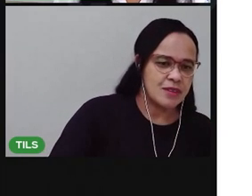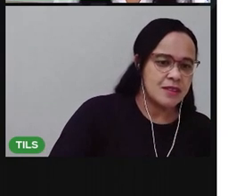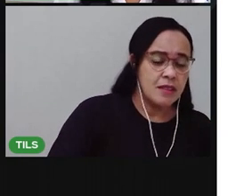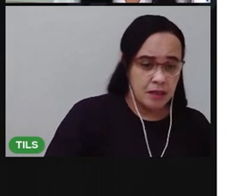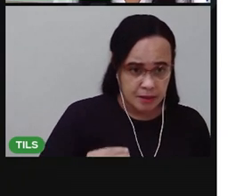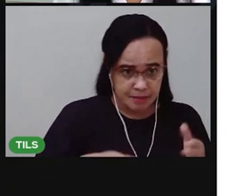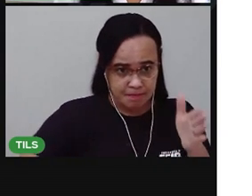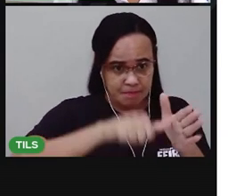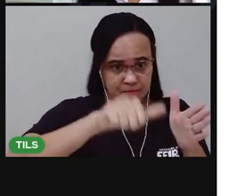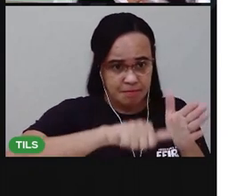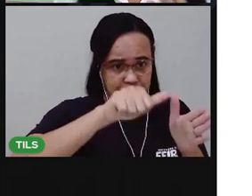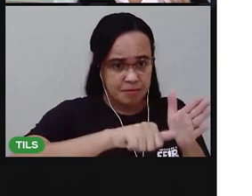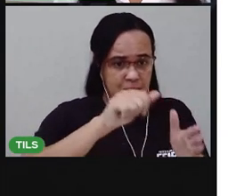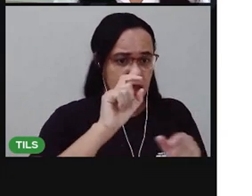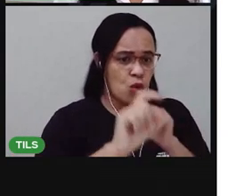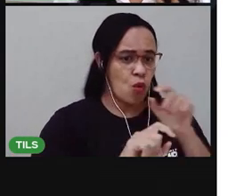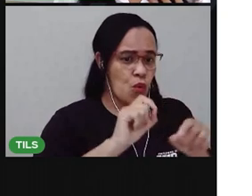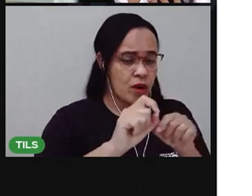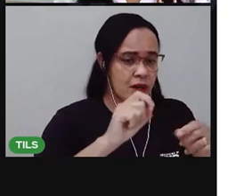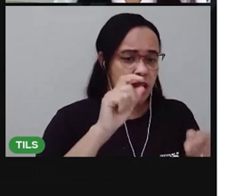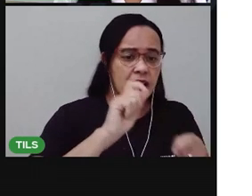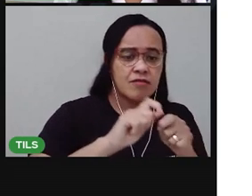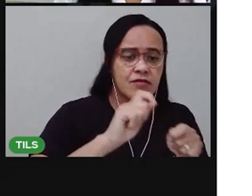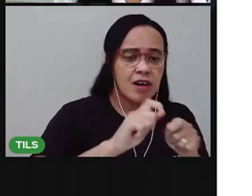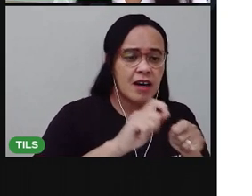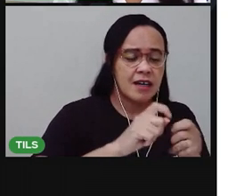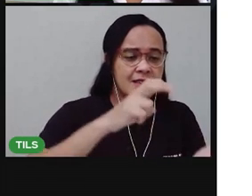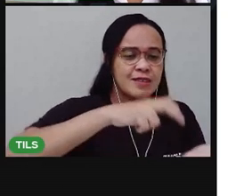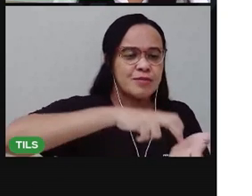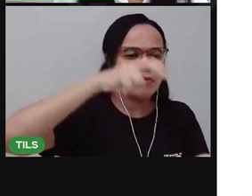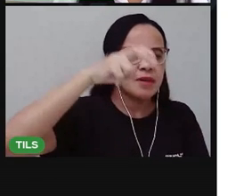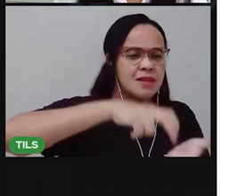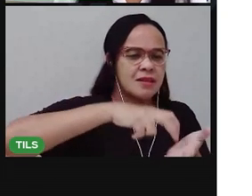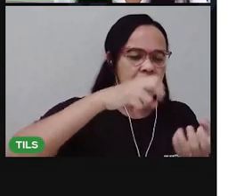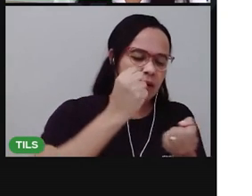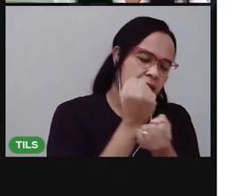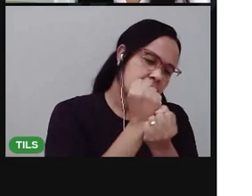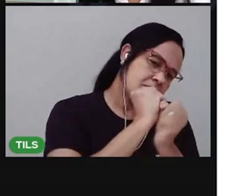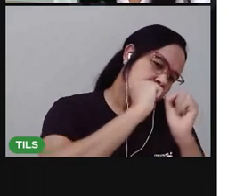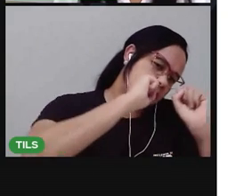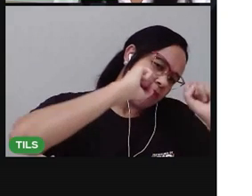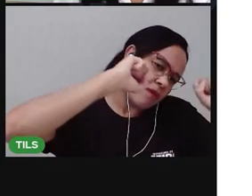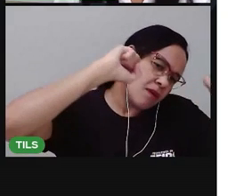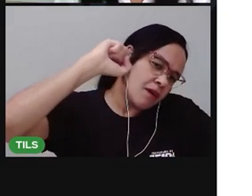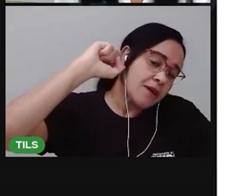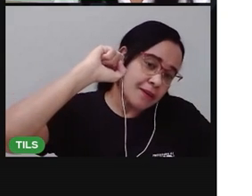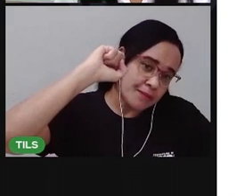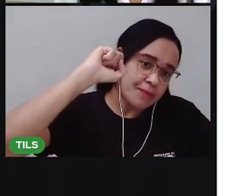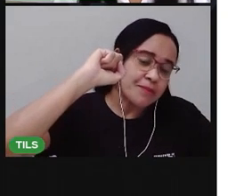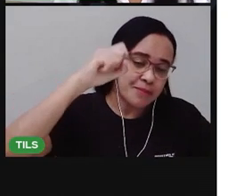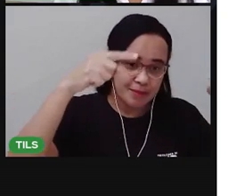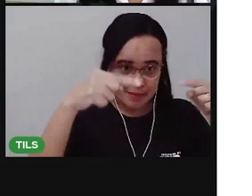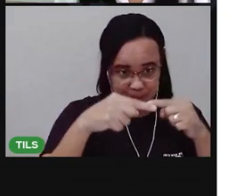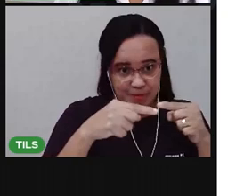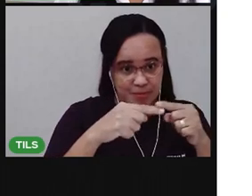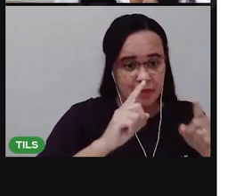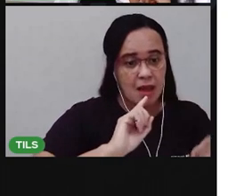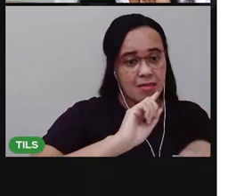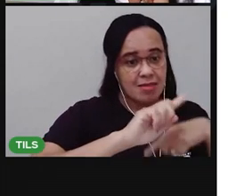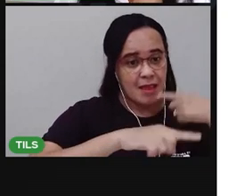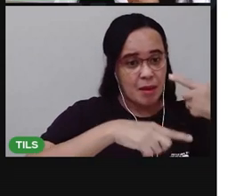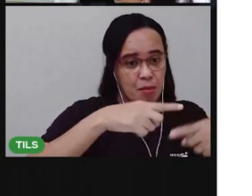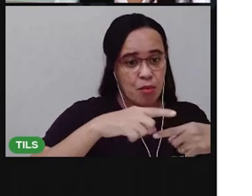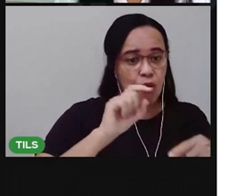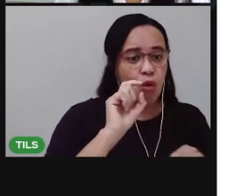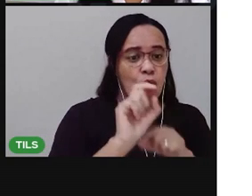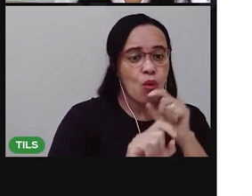primeira coisa, né, que as pessoas fazem pela manhã é acordar. Depois, ó,